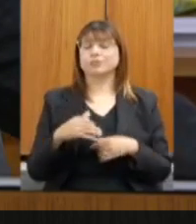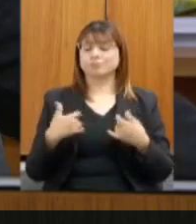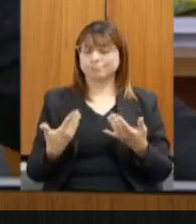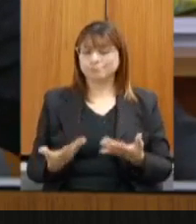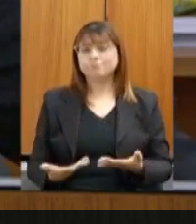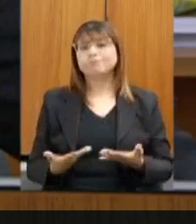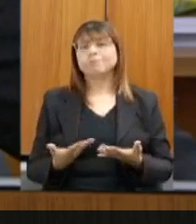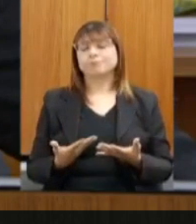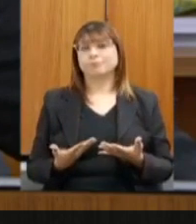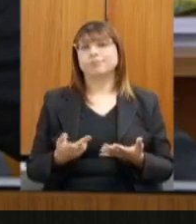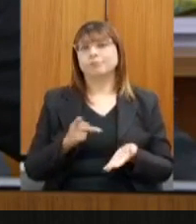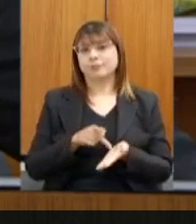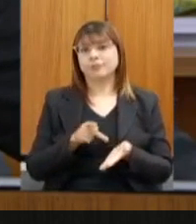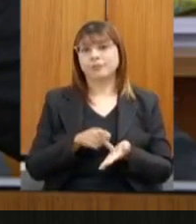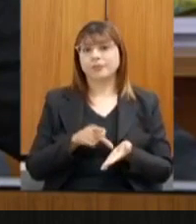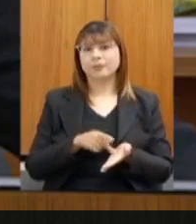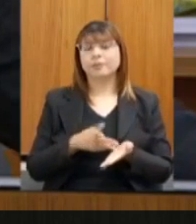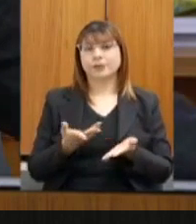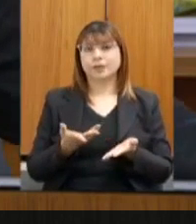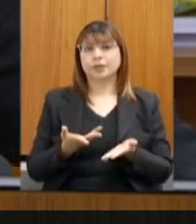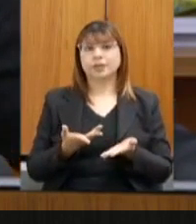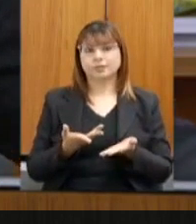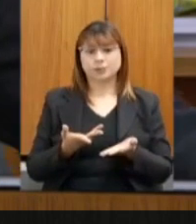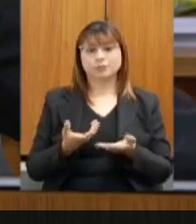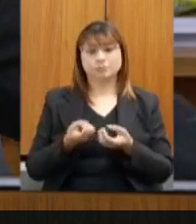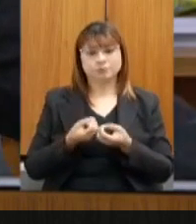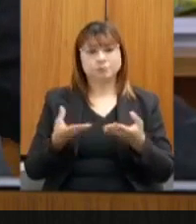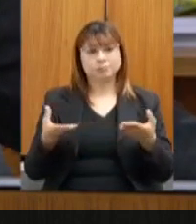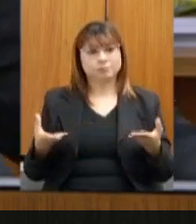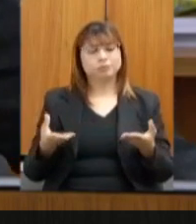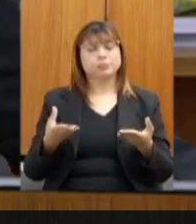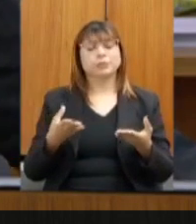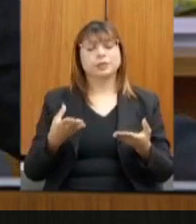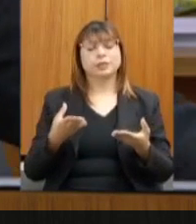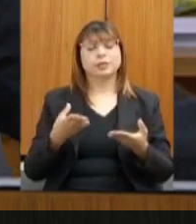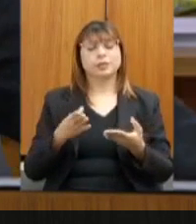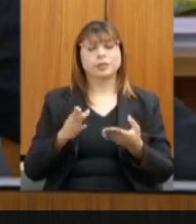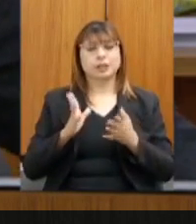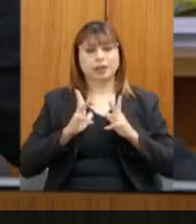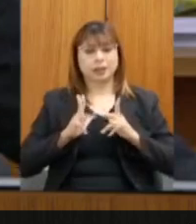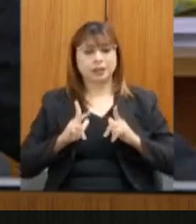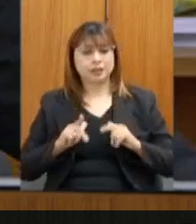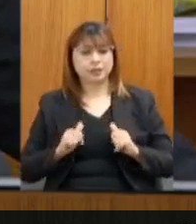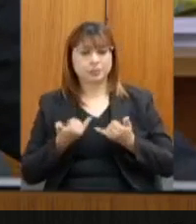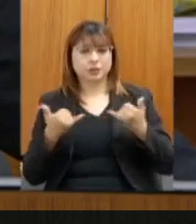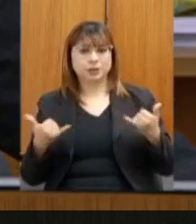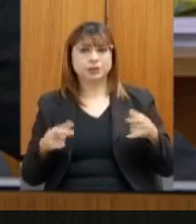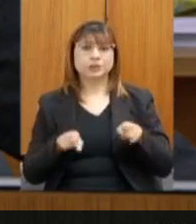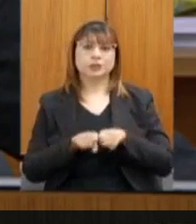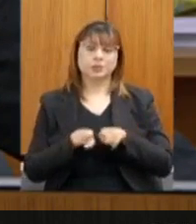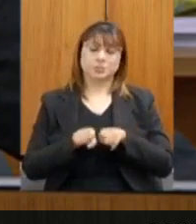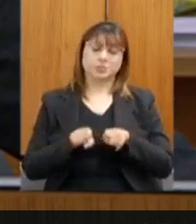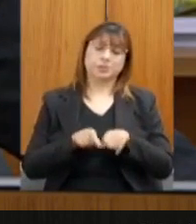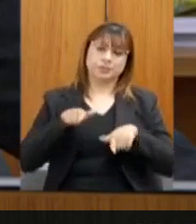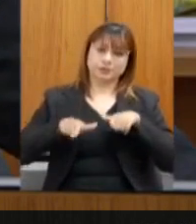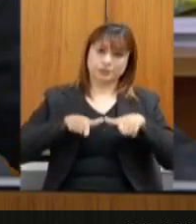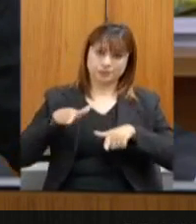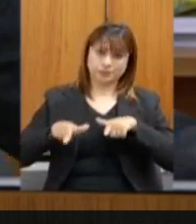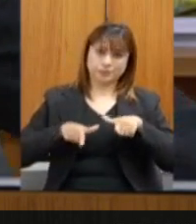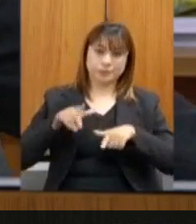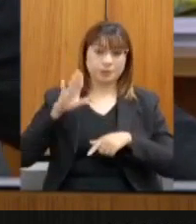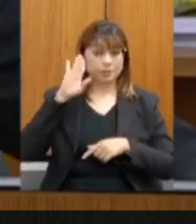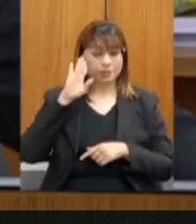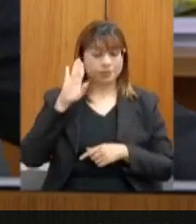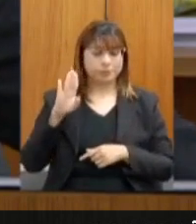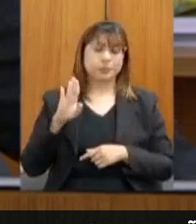chegando essa fonte de emprego, essa fonte de energia limpa e, principalmente, também